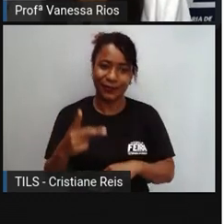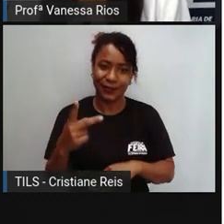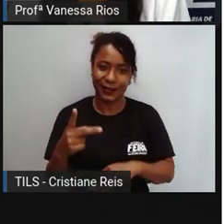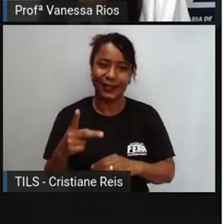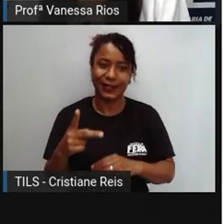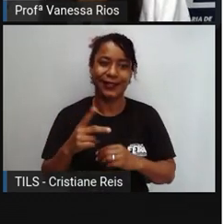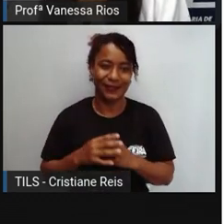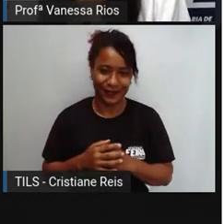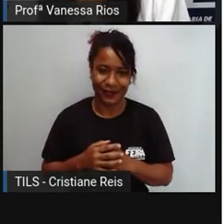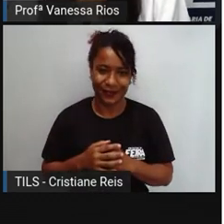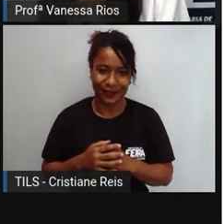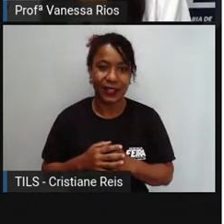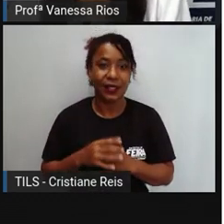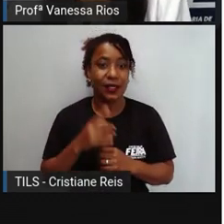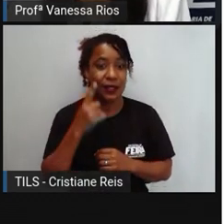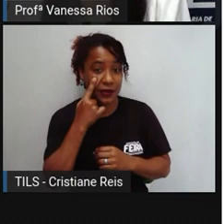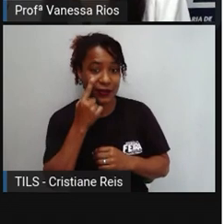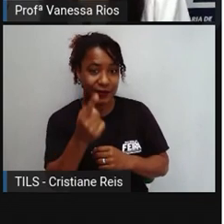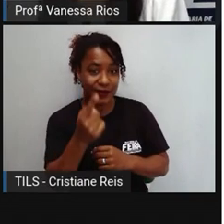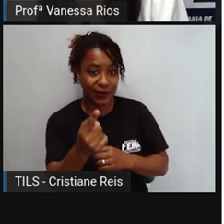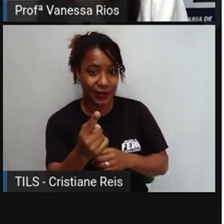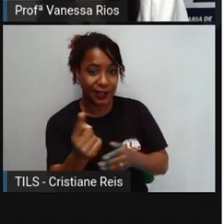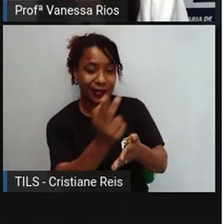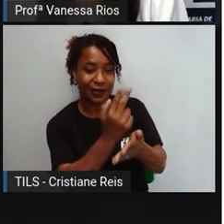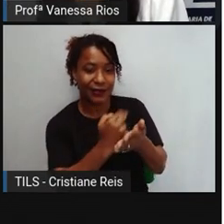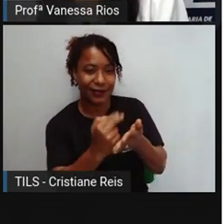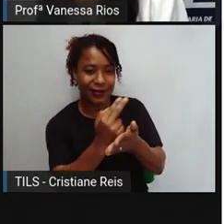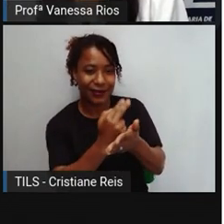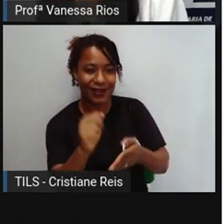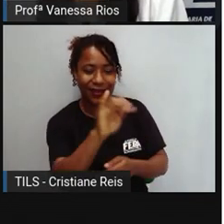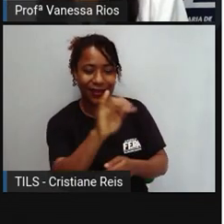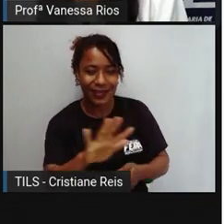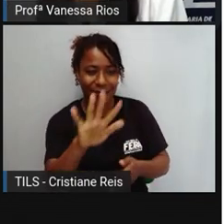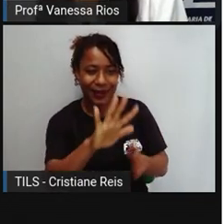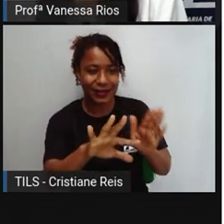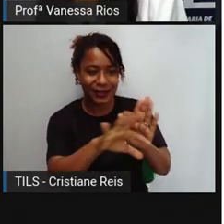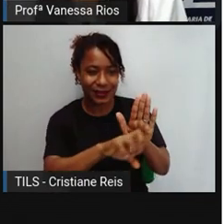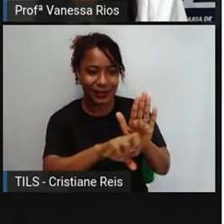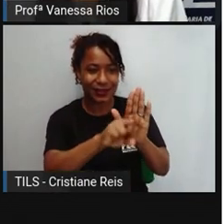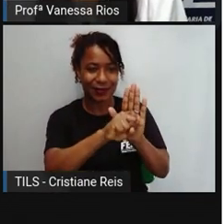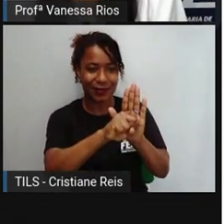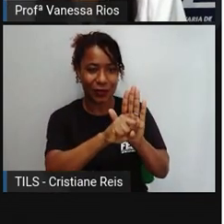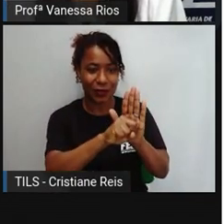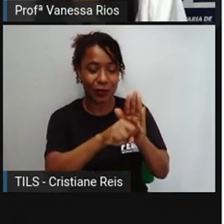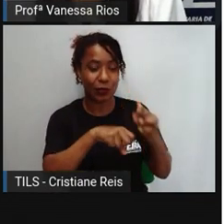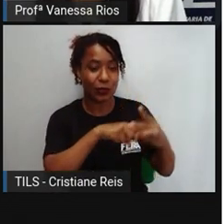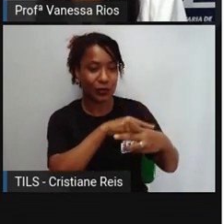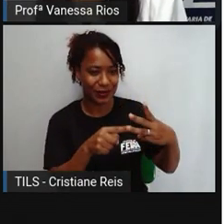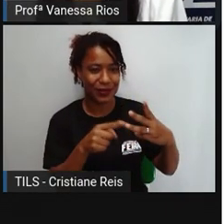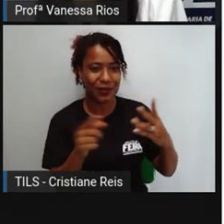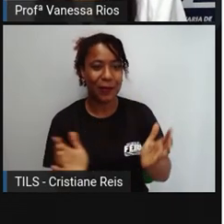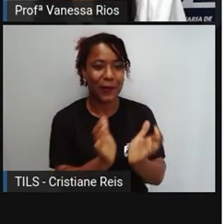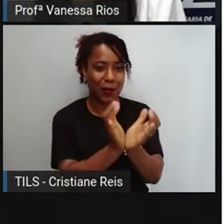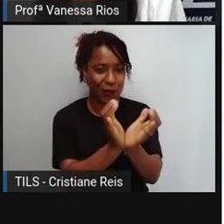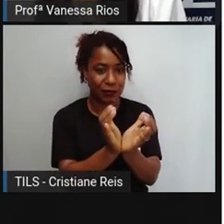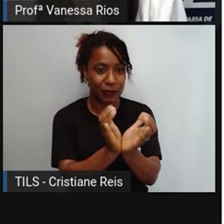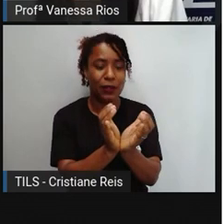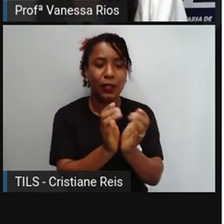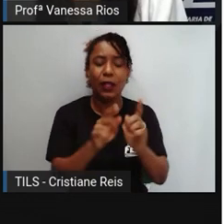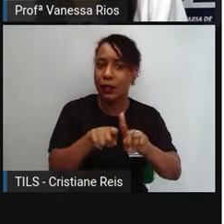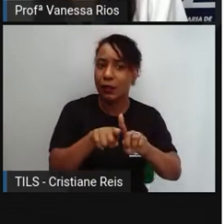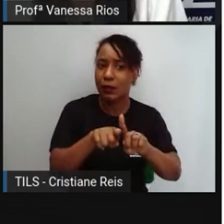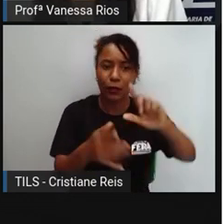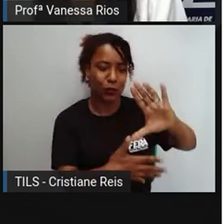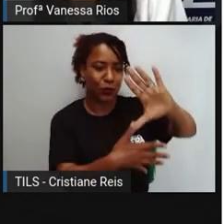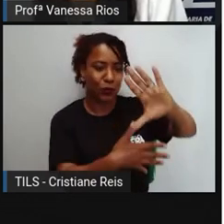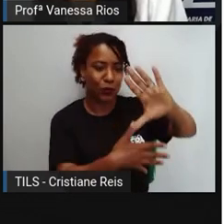né, por estes povos, pelos incas, aztecas e maias. E a gente vê também, em relação ao continente americano, onde esses